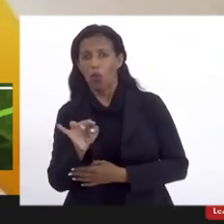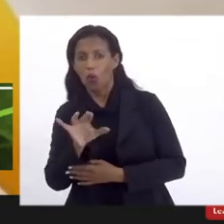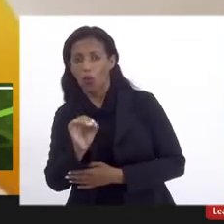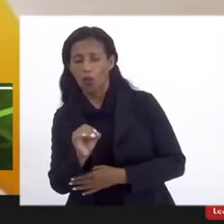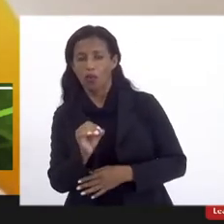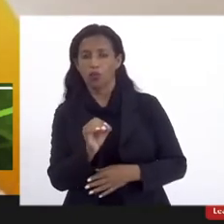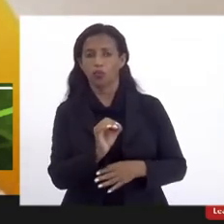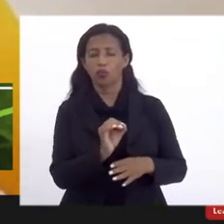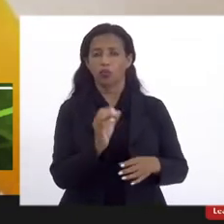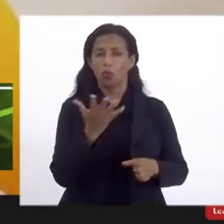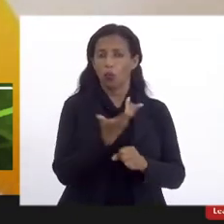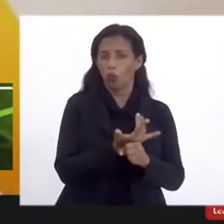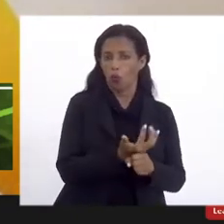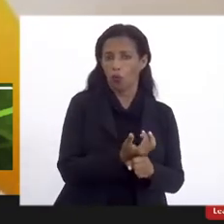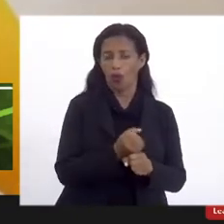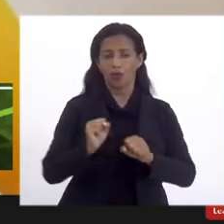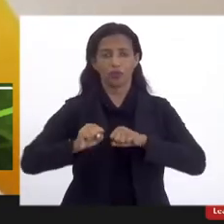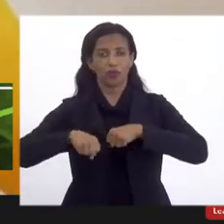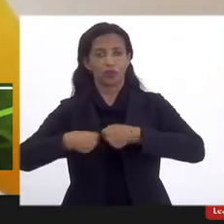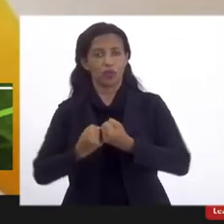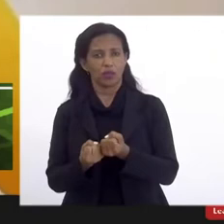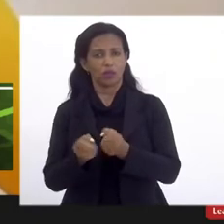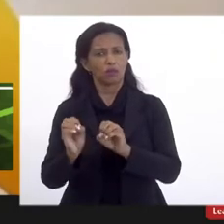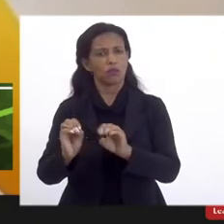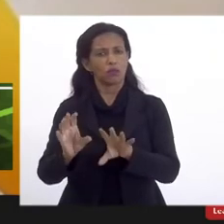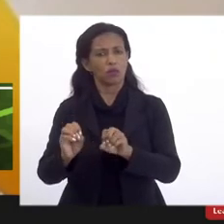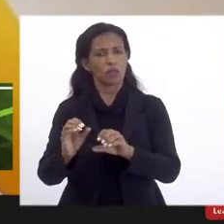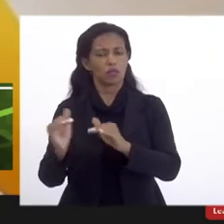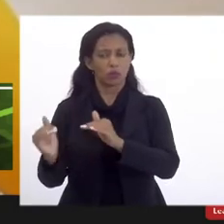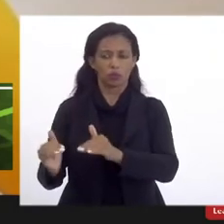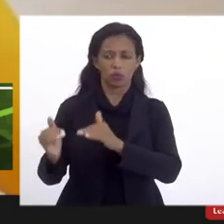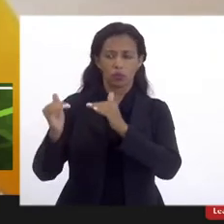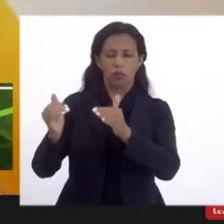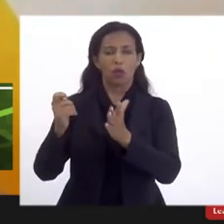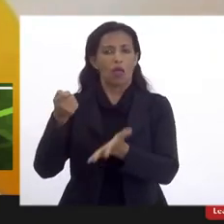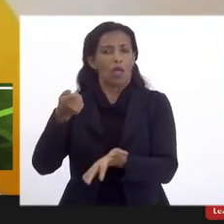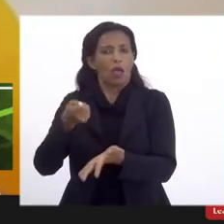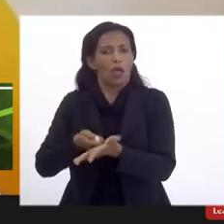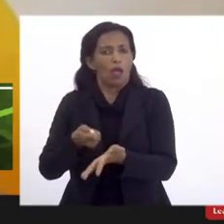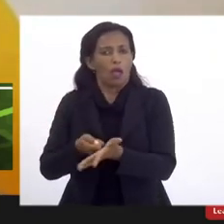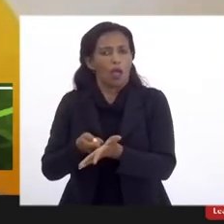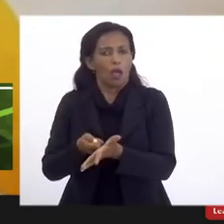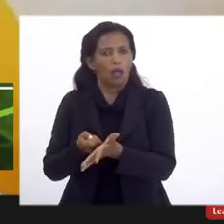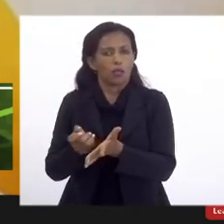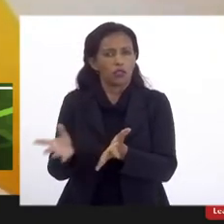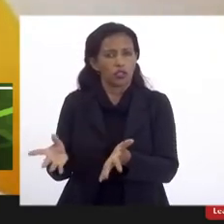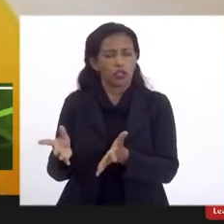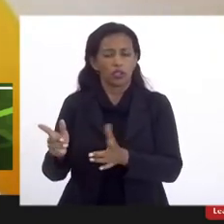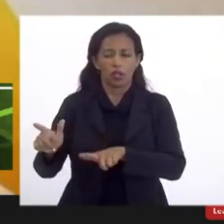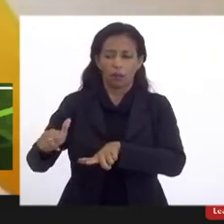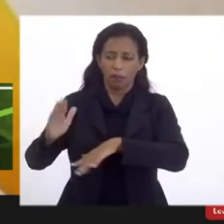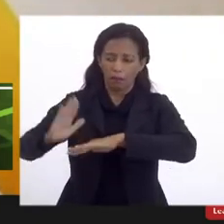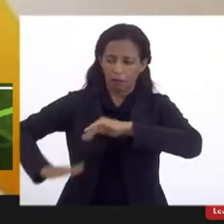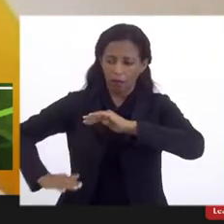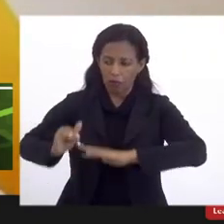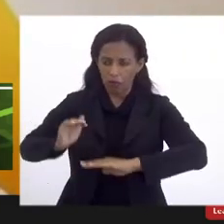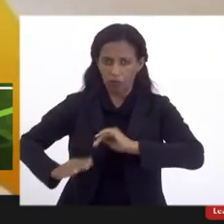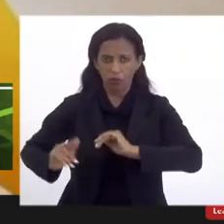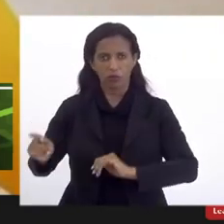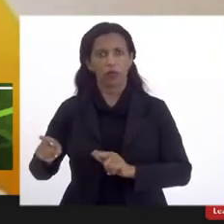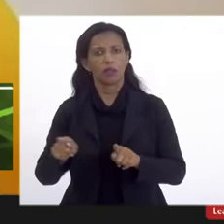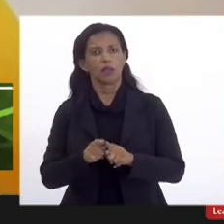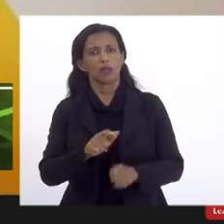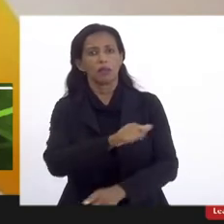UERJ, é um fortalecimento do ensino superior, é a garantia de isonomia para servidores e estudantes